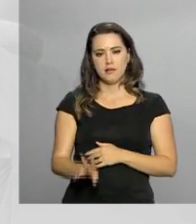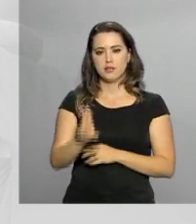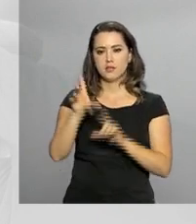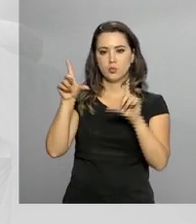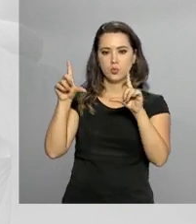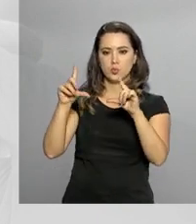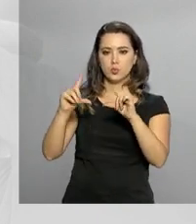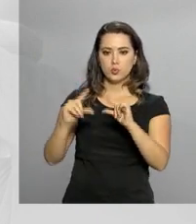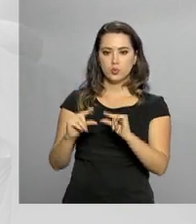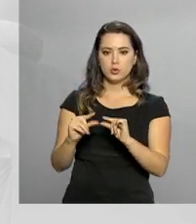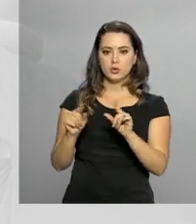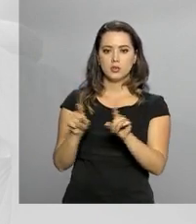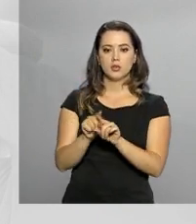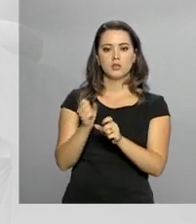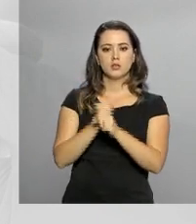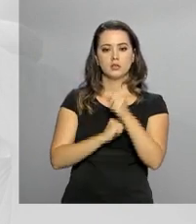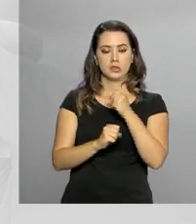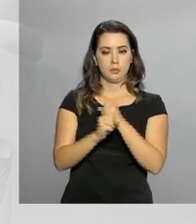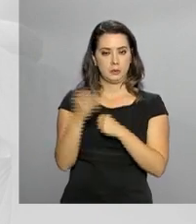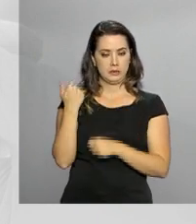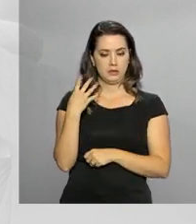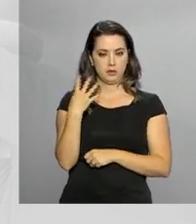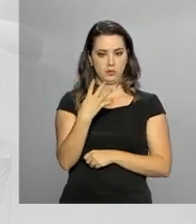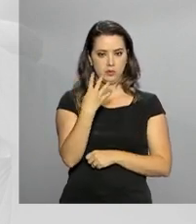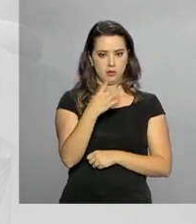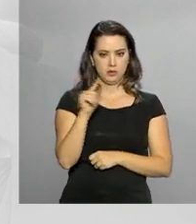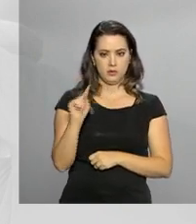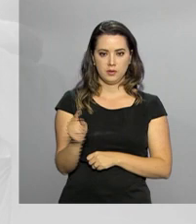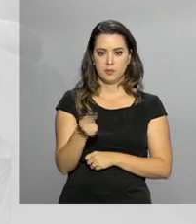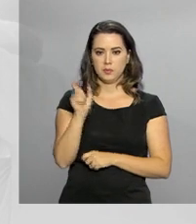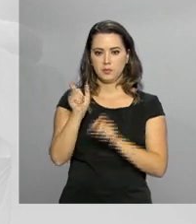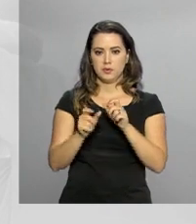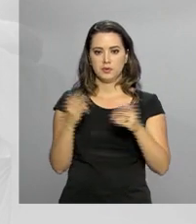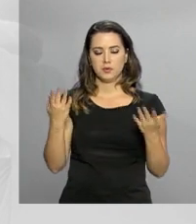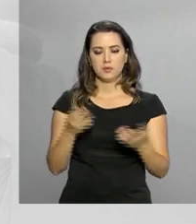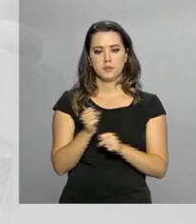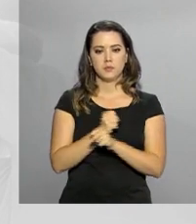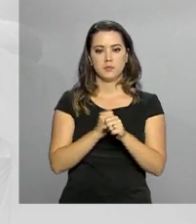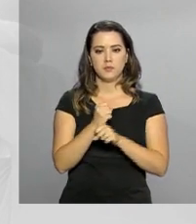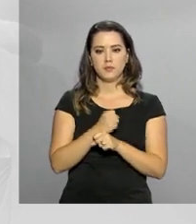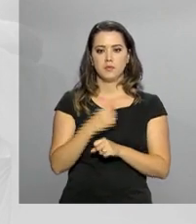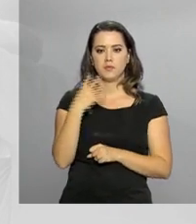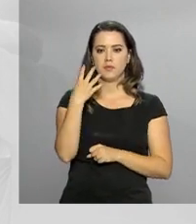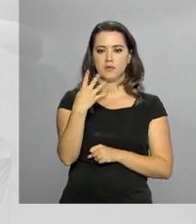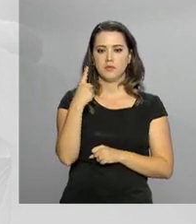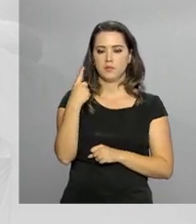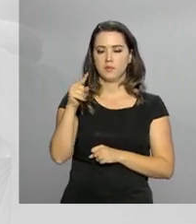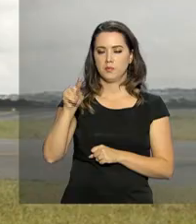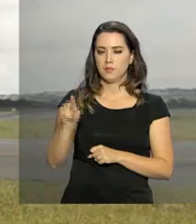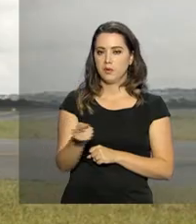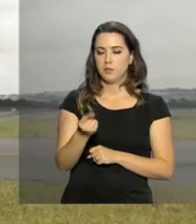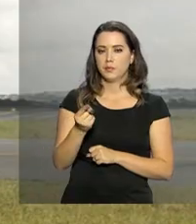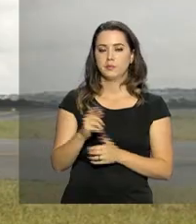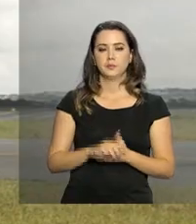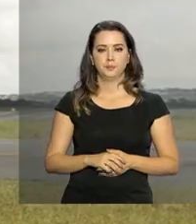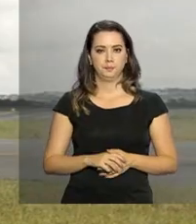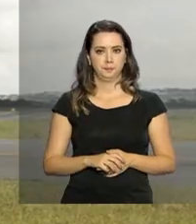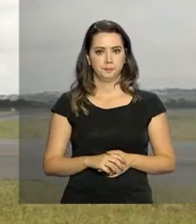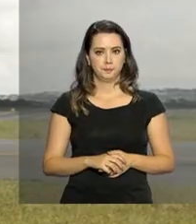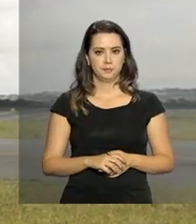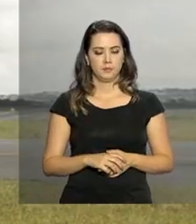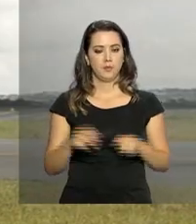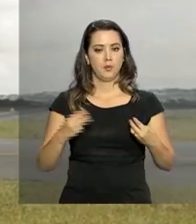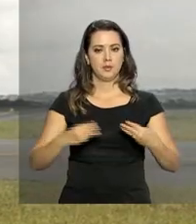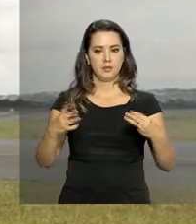diminuiu. Ano passado, eram 44 mil pacientes na fila. Agora, são 41 mil. Para o Ministério